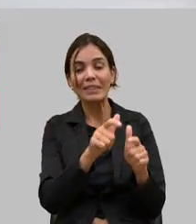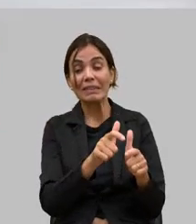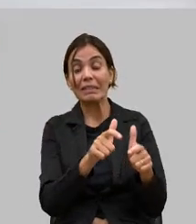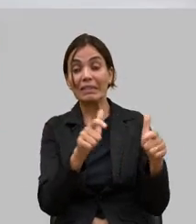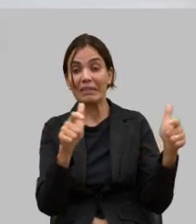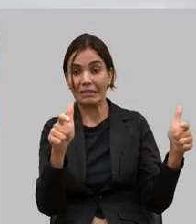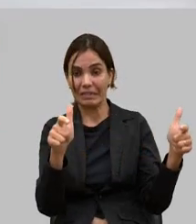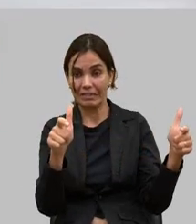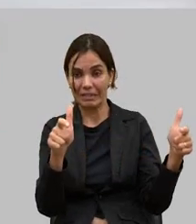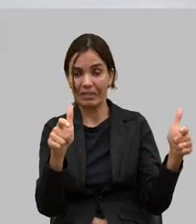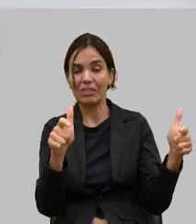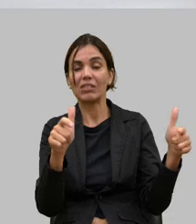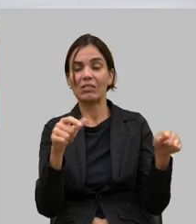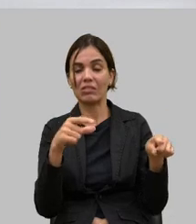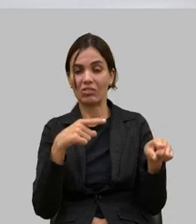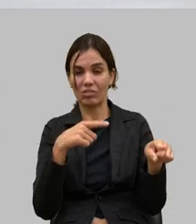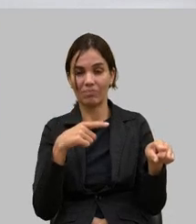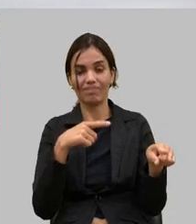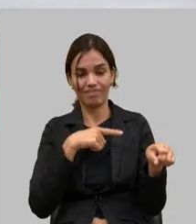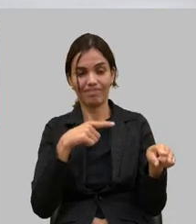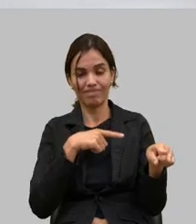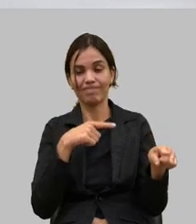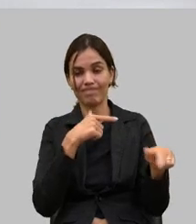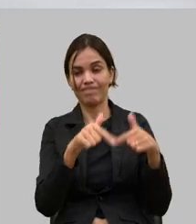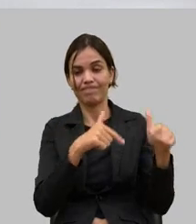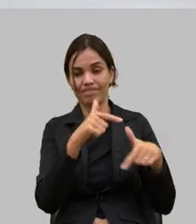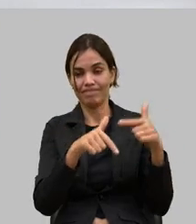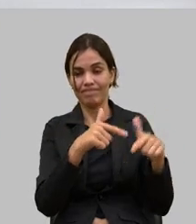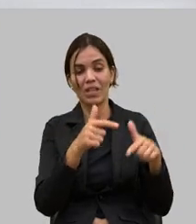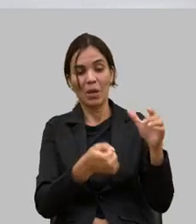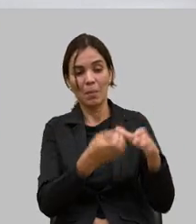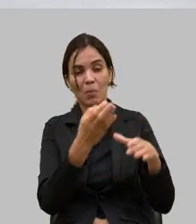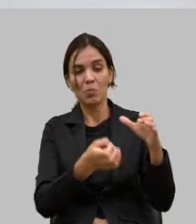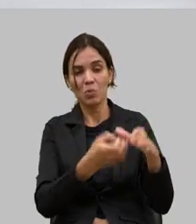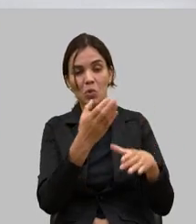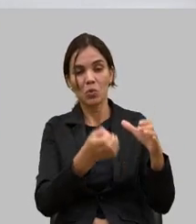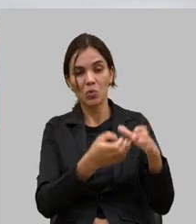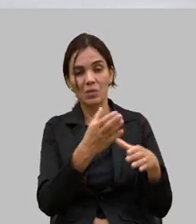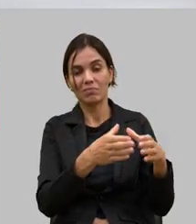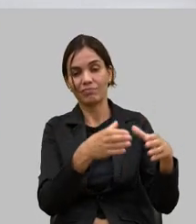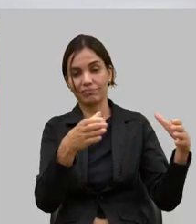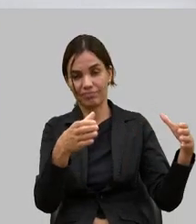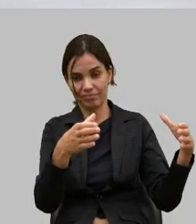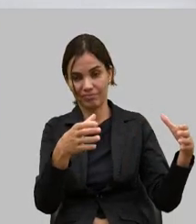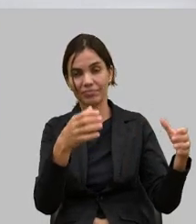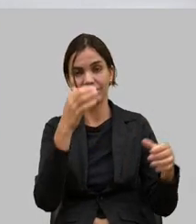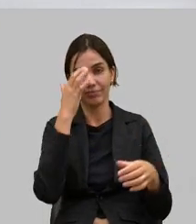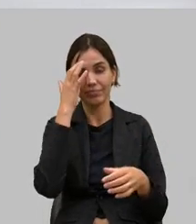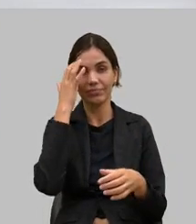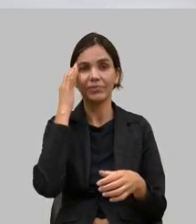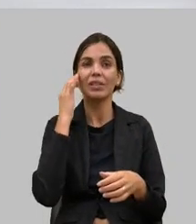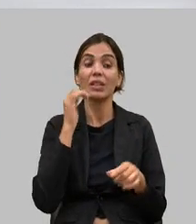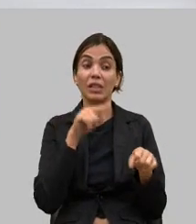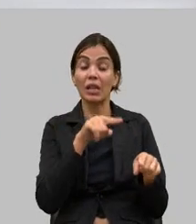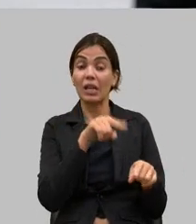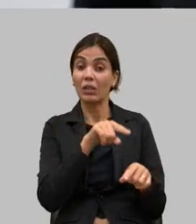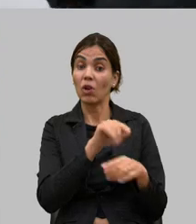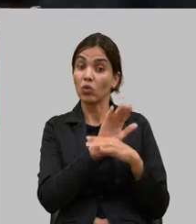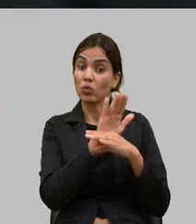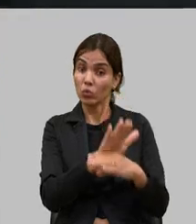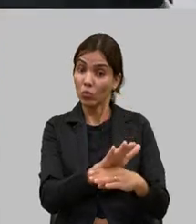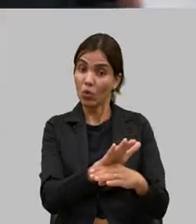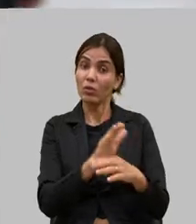para os seus animais e produzindo em escala maior e tem condição de ficar então isso ajudou e o preço está